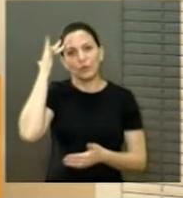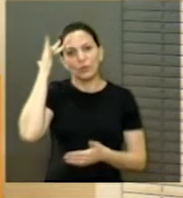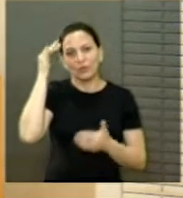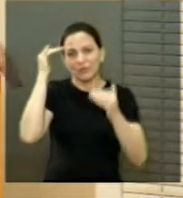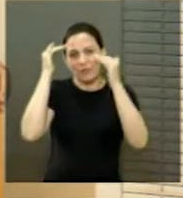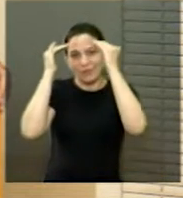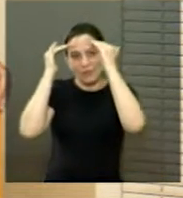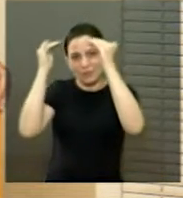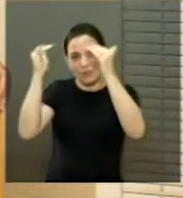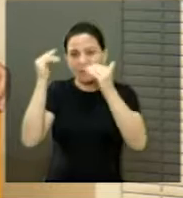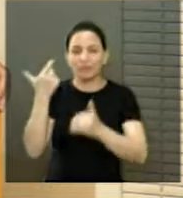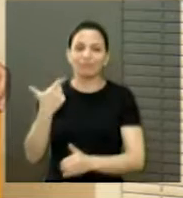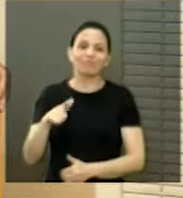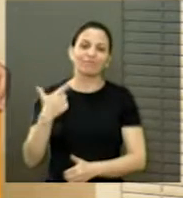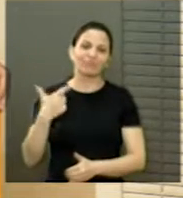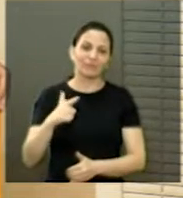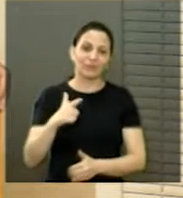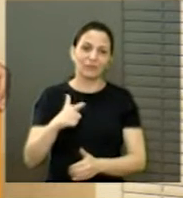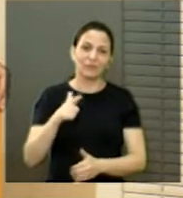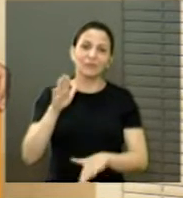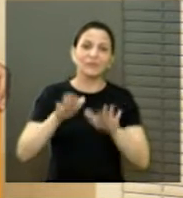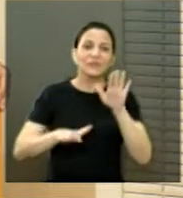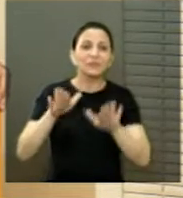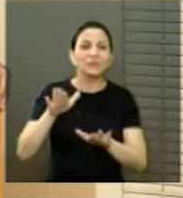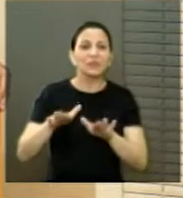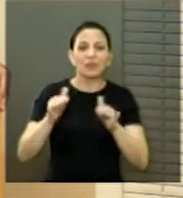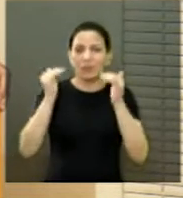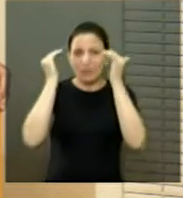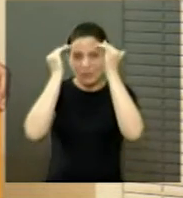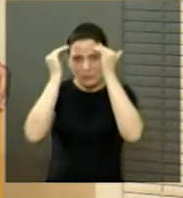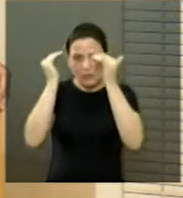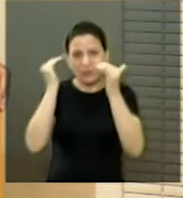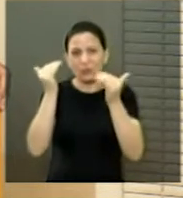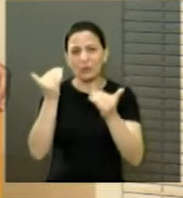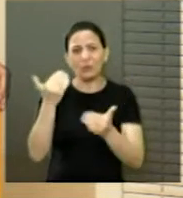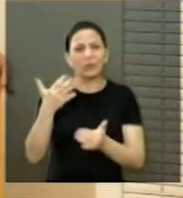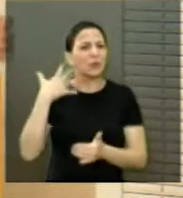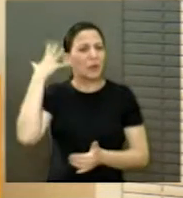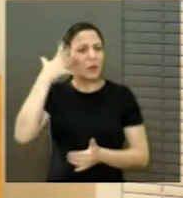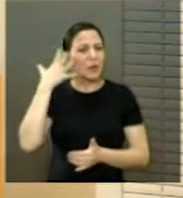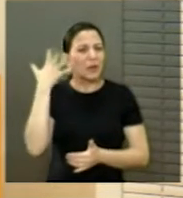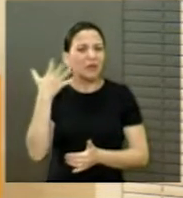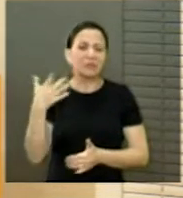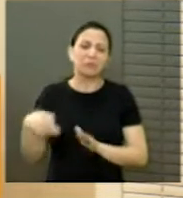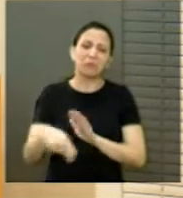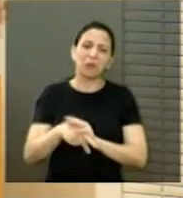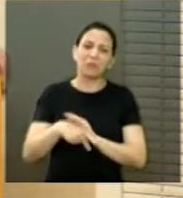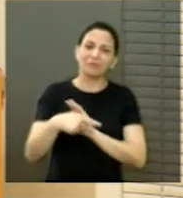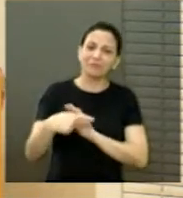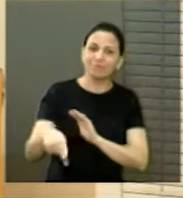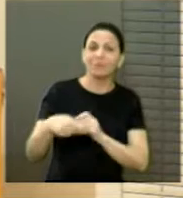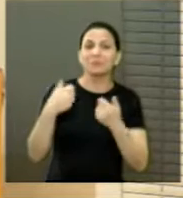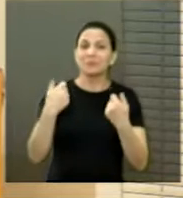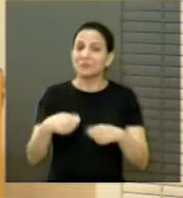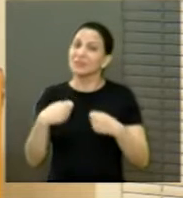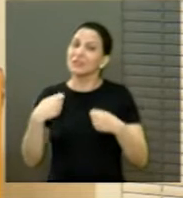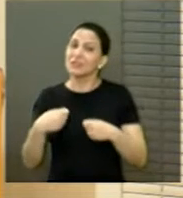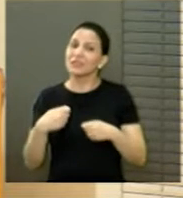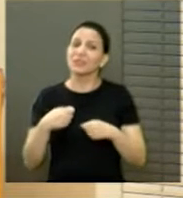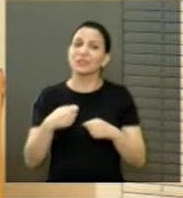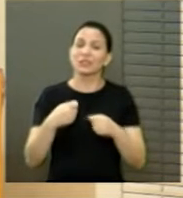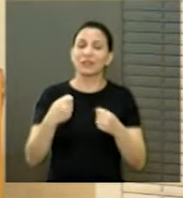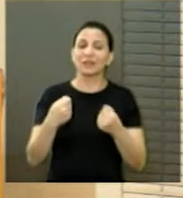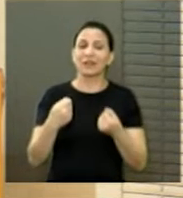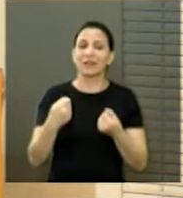respeitadas. Às vezes até nem respeitou um ou outro da fala também, isso tem que ser uma mão de